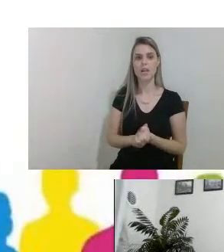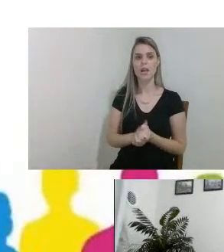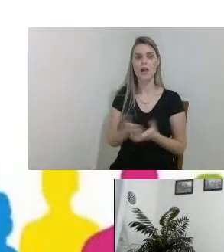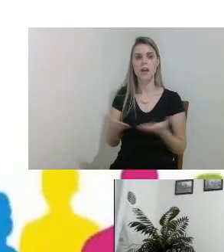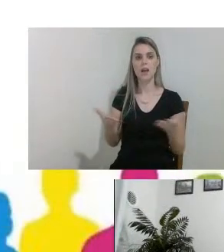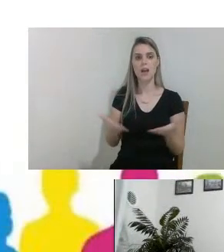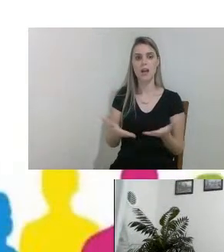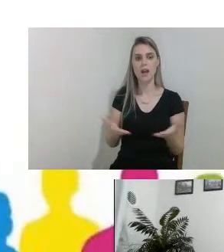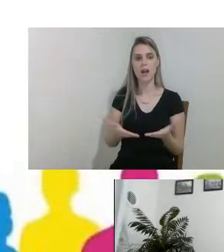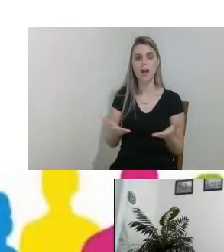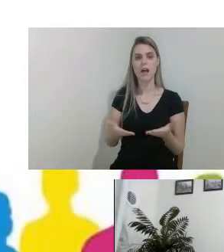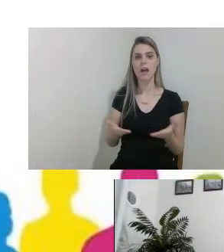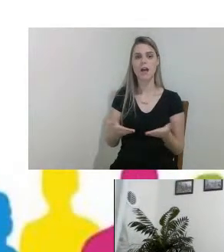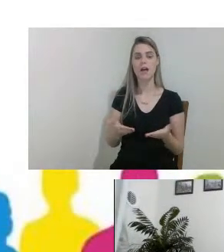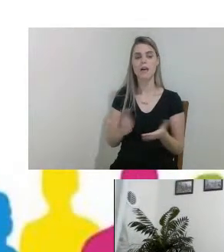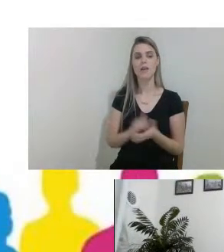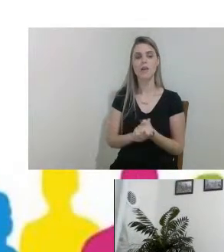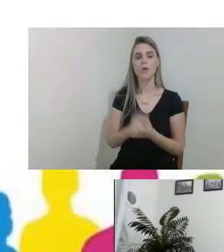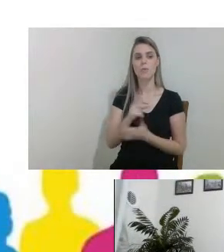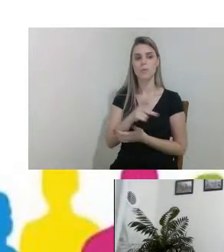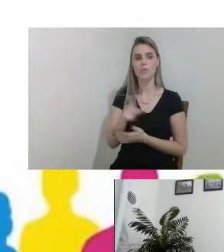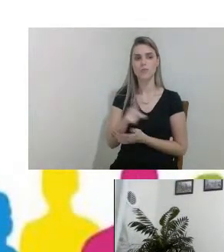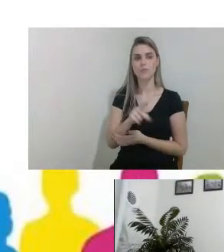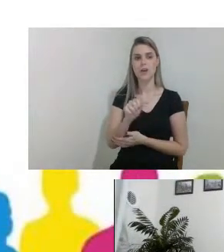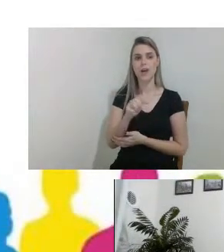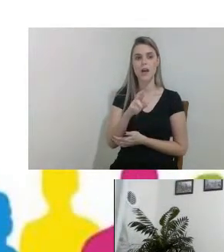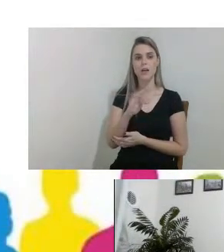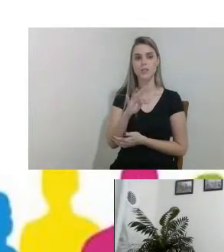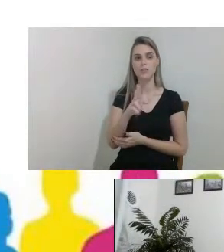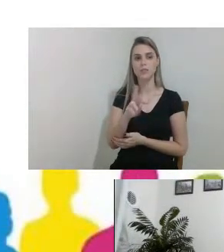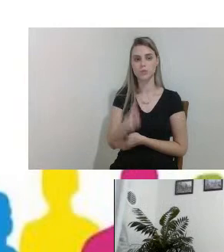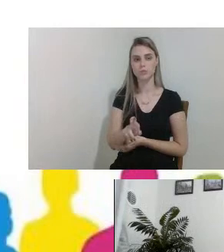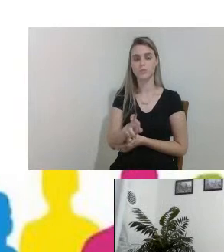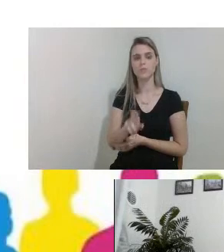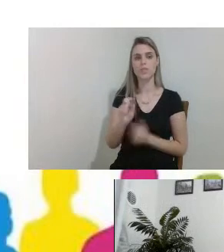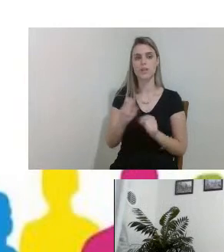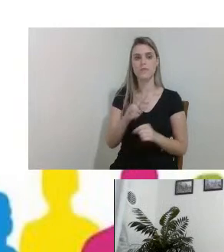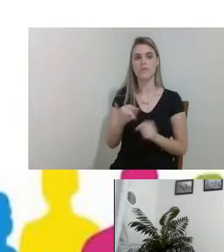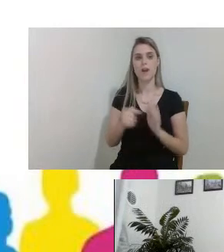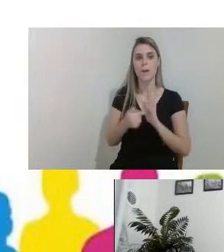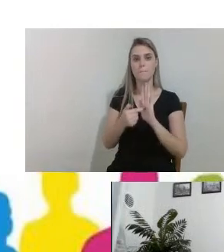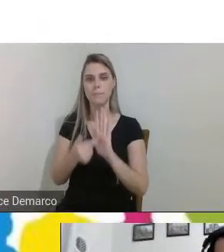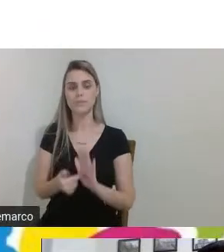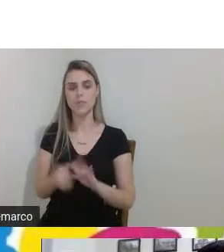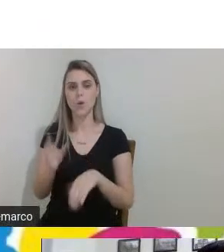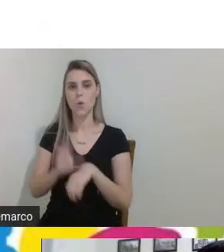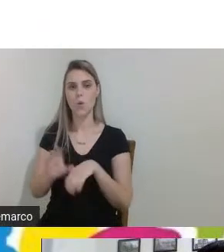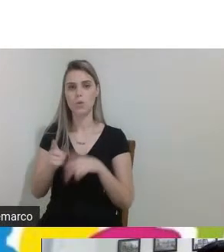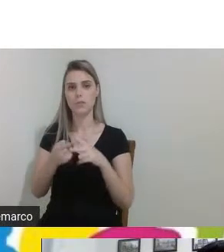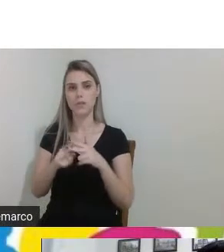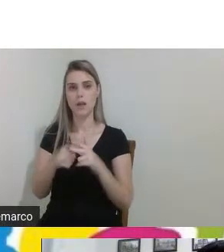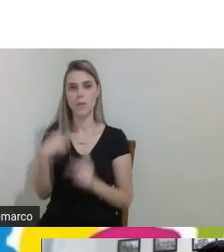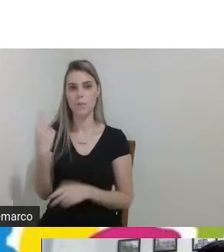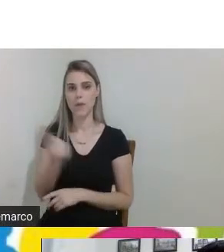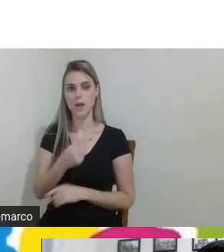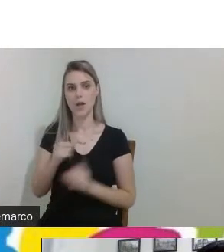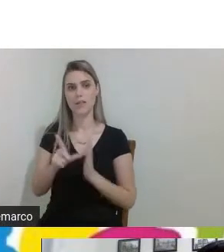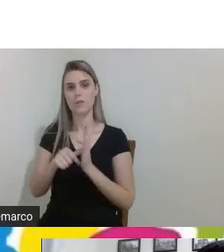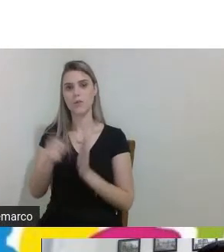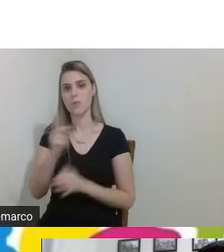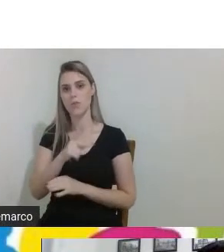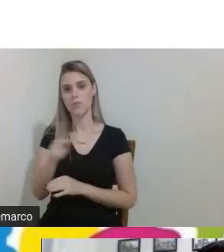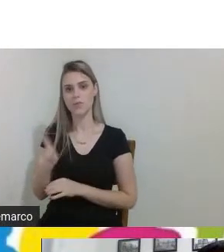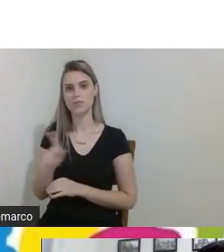inicialmente ao professor Arthur para apresentar não é o curso de mecânica para nós e depois os professores